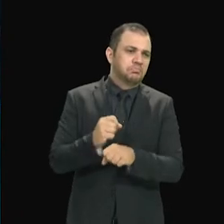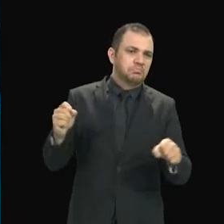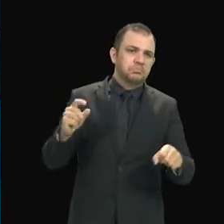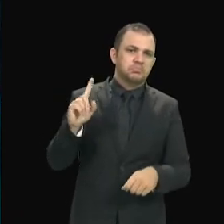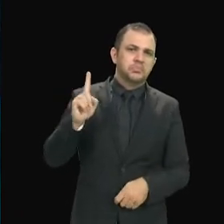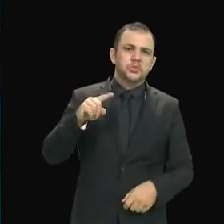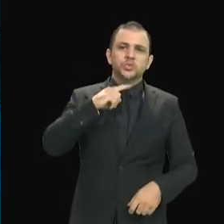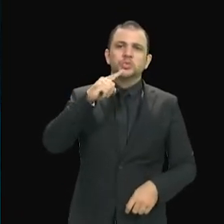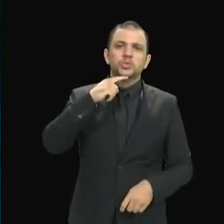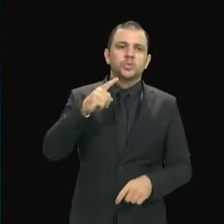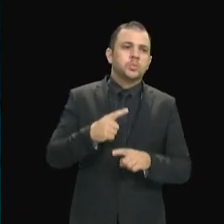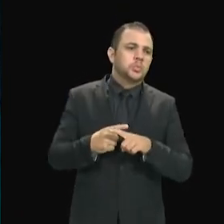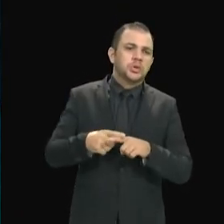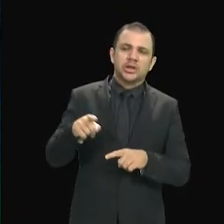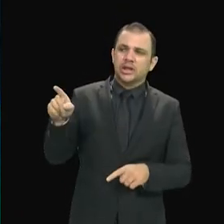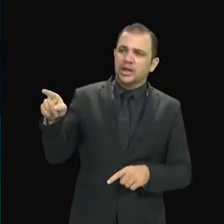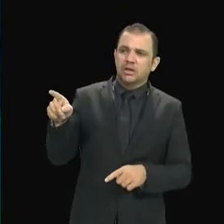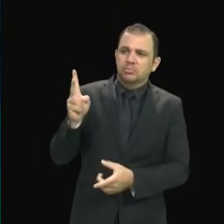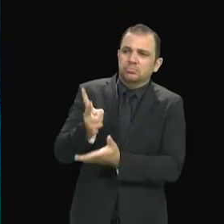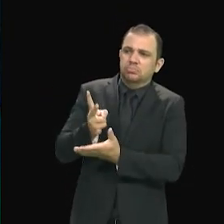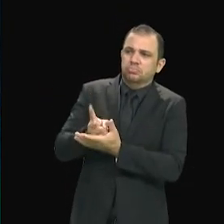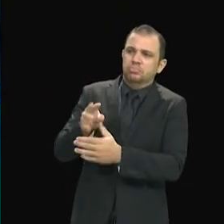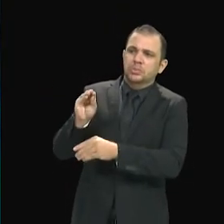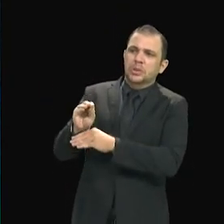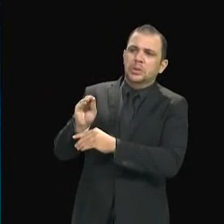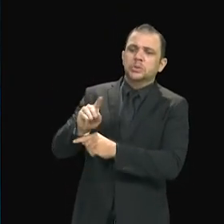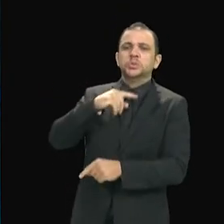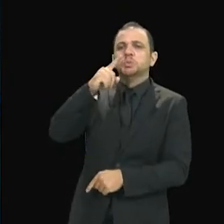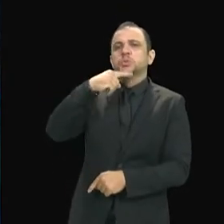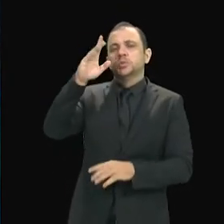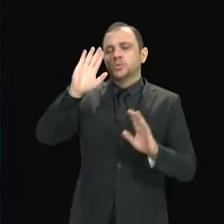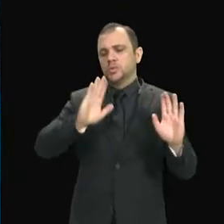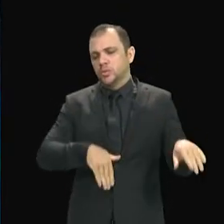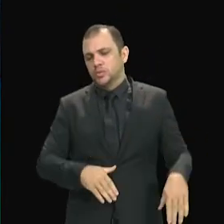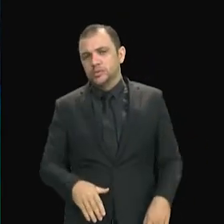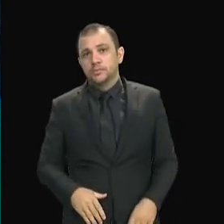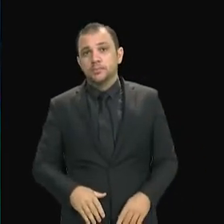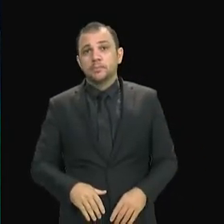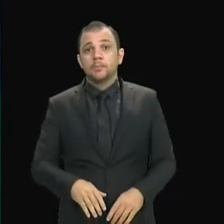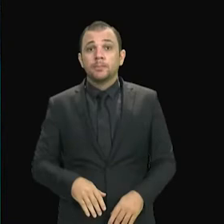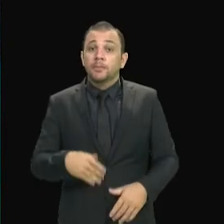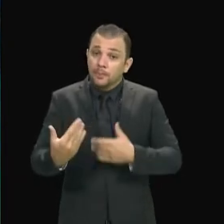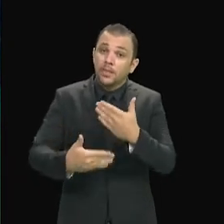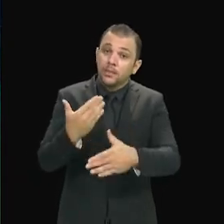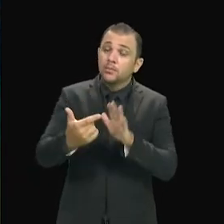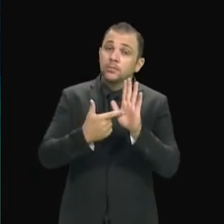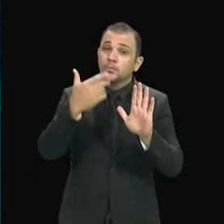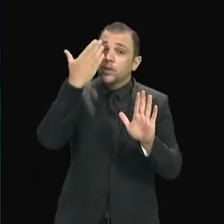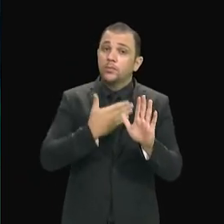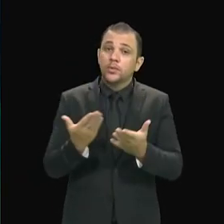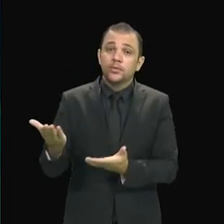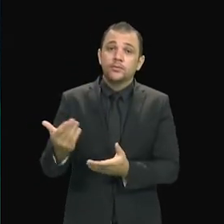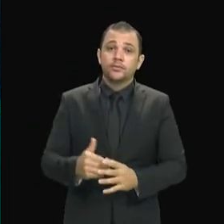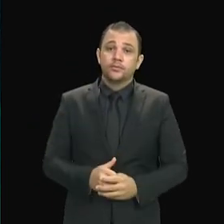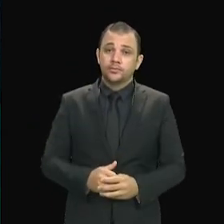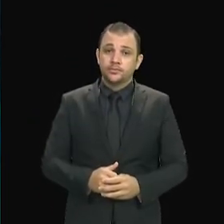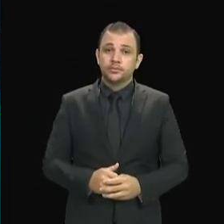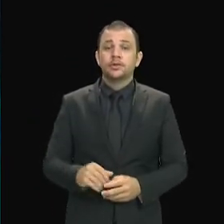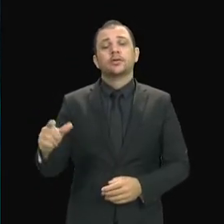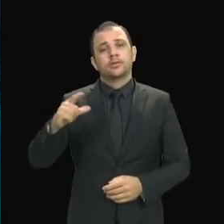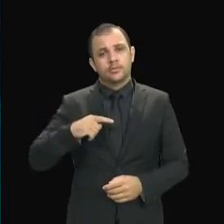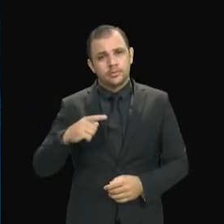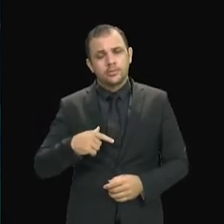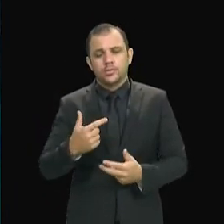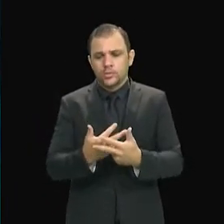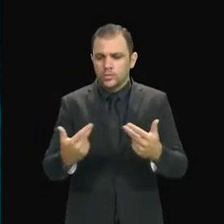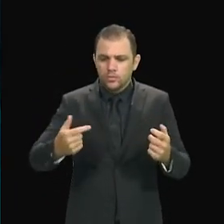universidade, porque ela não iria se manter, se sustentar. E está aí, o tempo mostrou. Todas as condições foram dadas. A